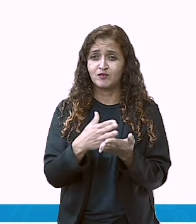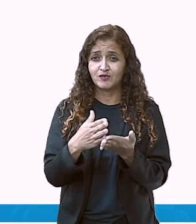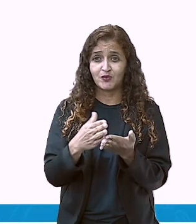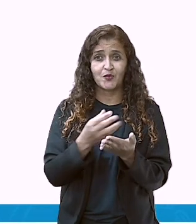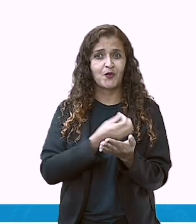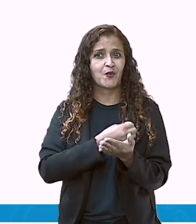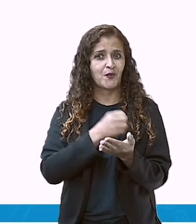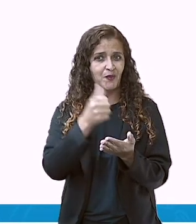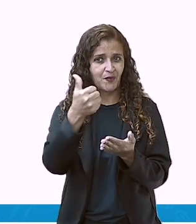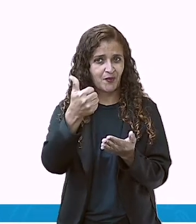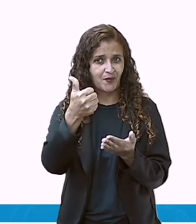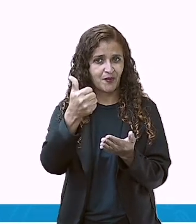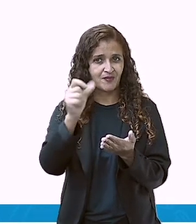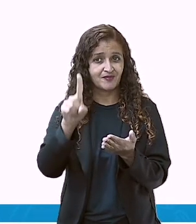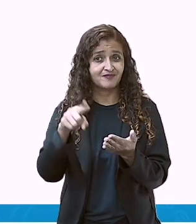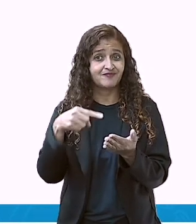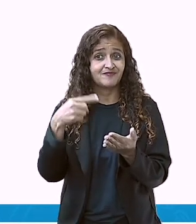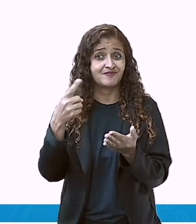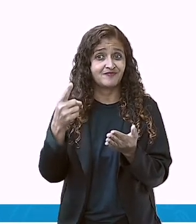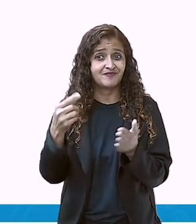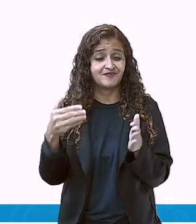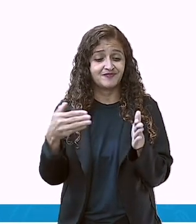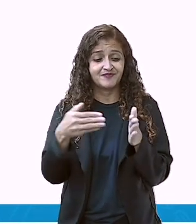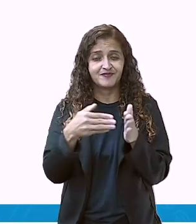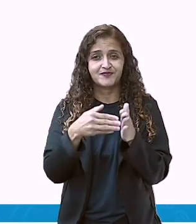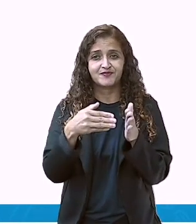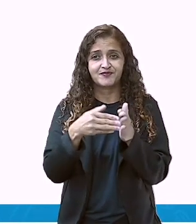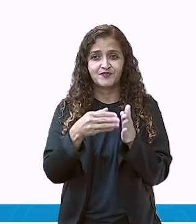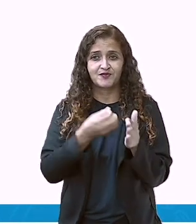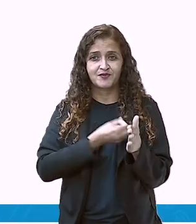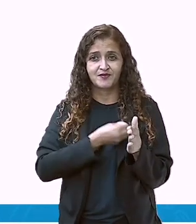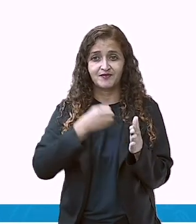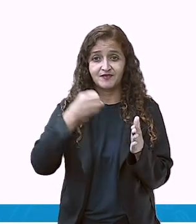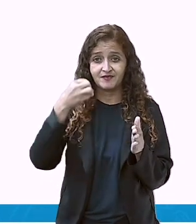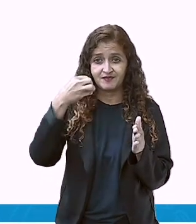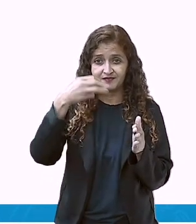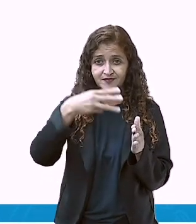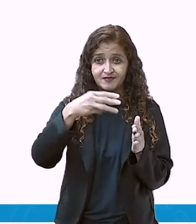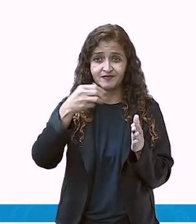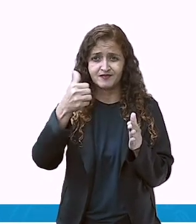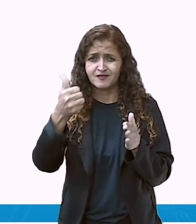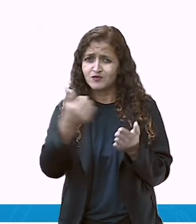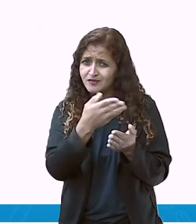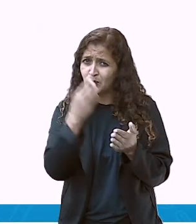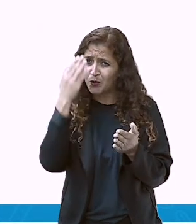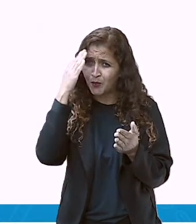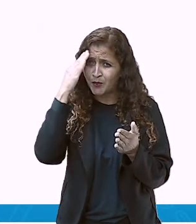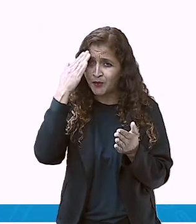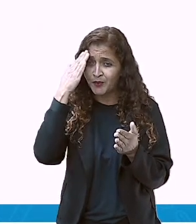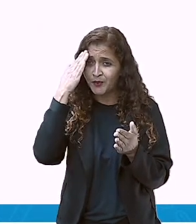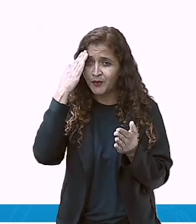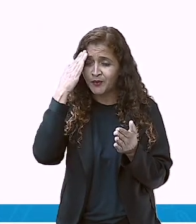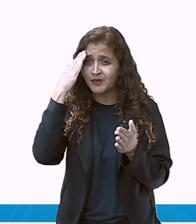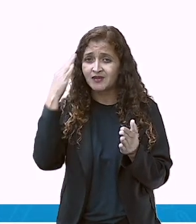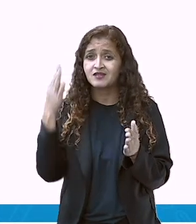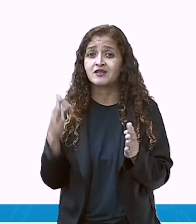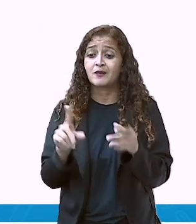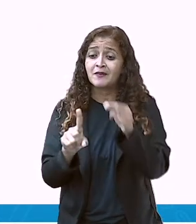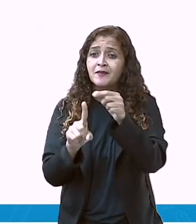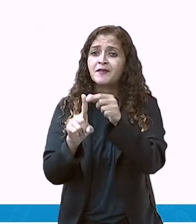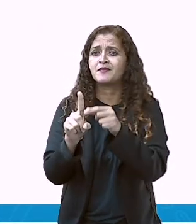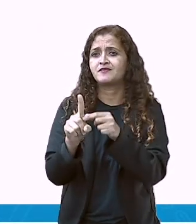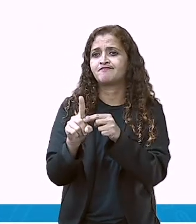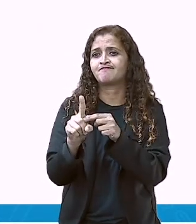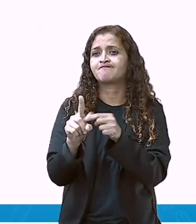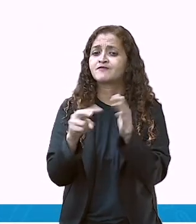que é o número um, e vai até o número trinta e um. Deu pra vocês entenderem? O que que são os meses do